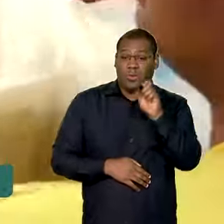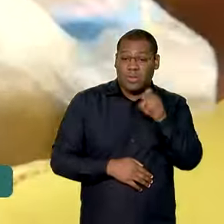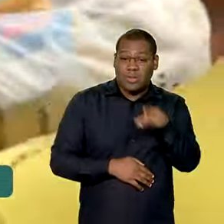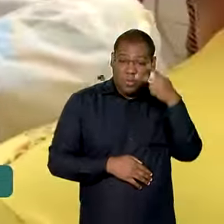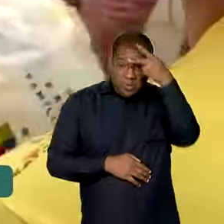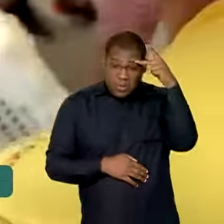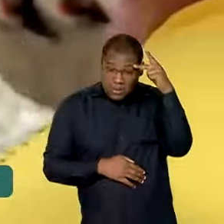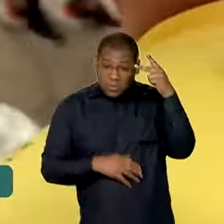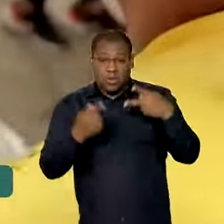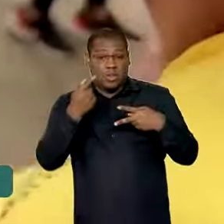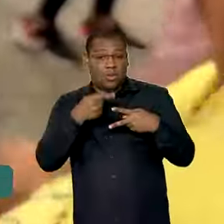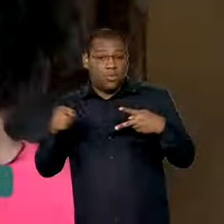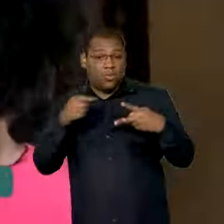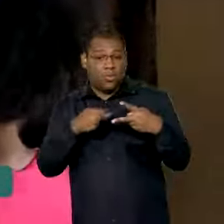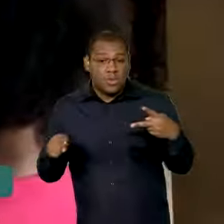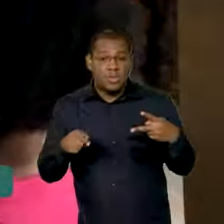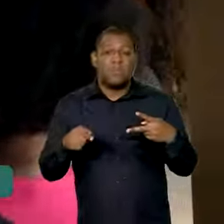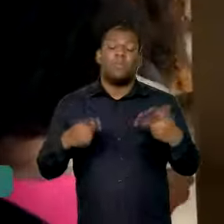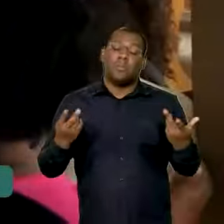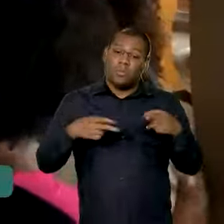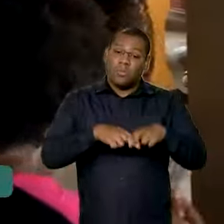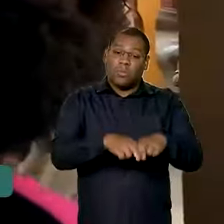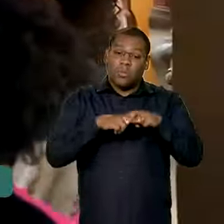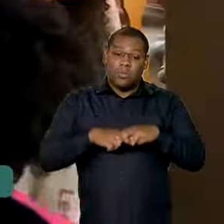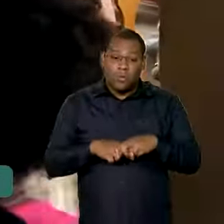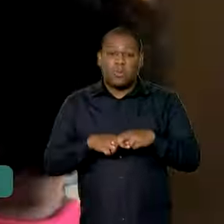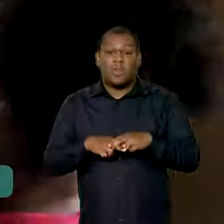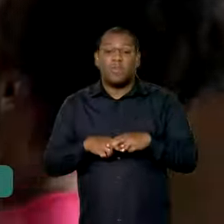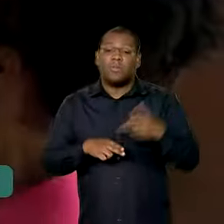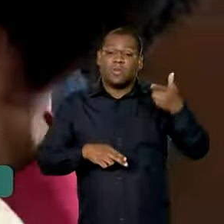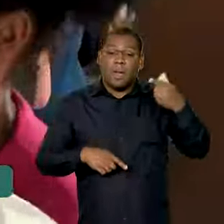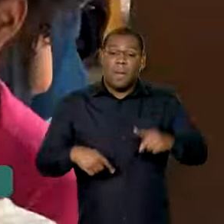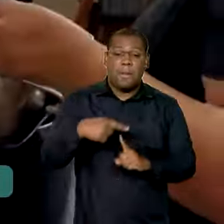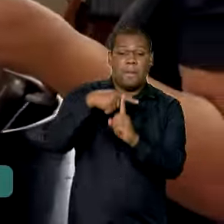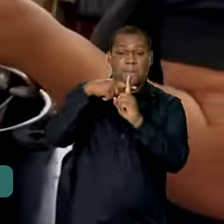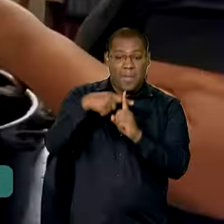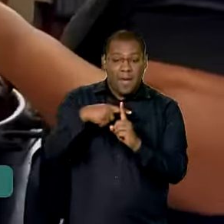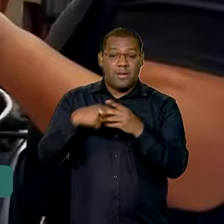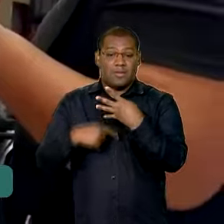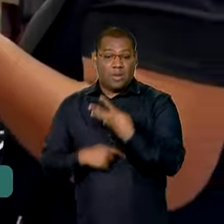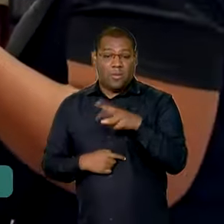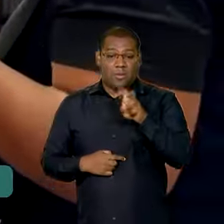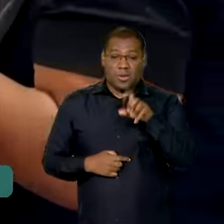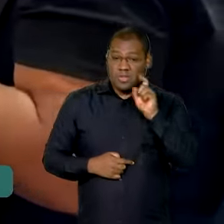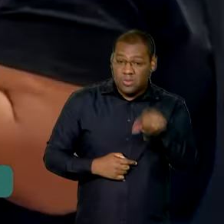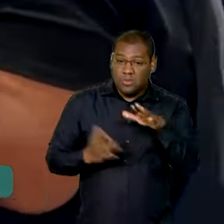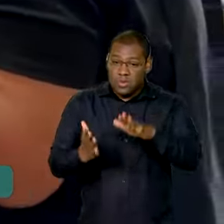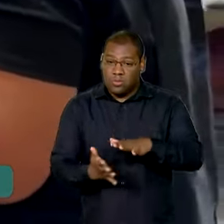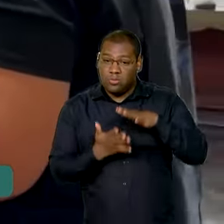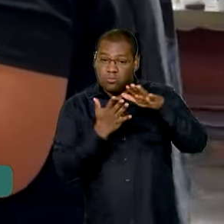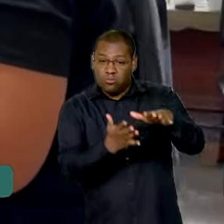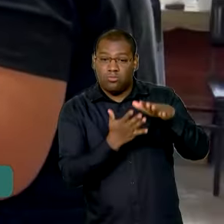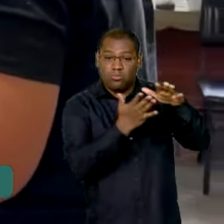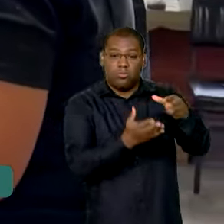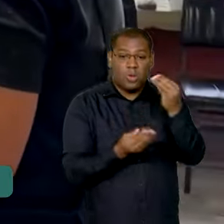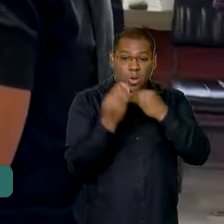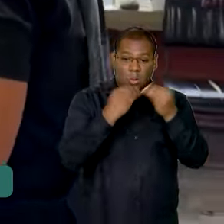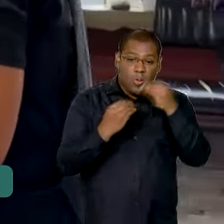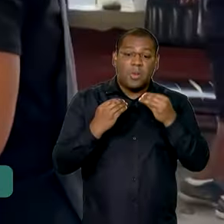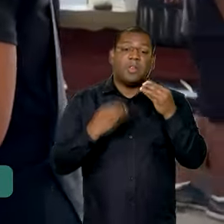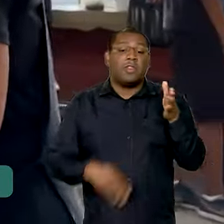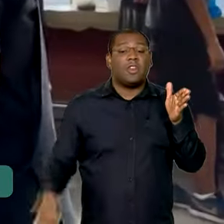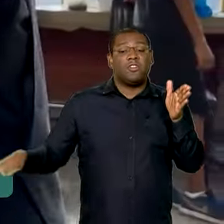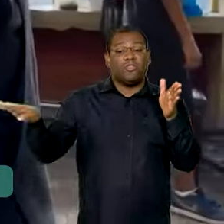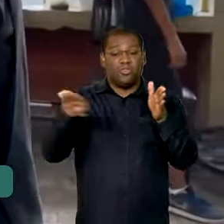15 dias. Por isso, outras 45 mil cestas de alimentos foram adquiridas e devem chegar à capital gaúcha